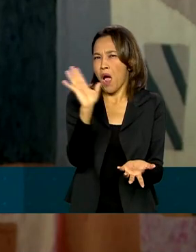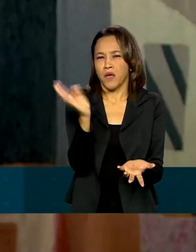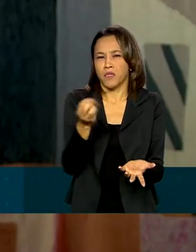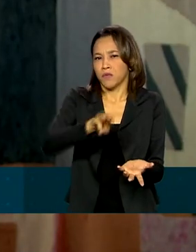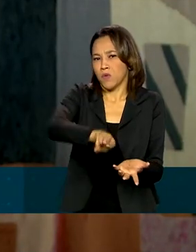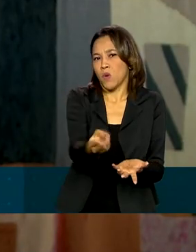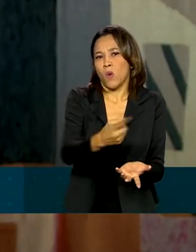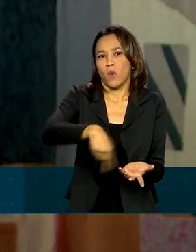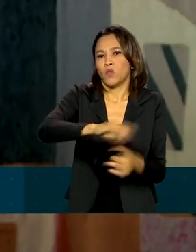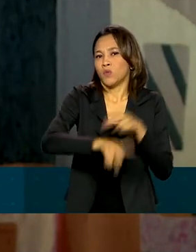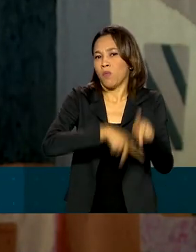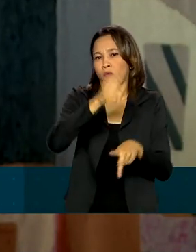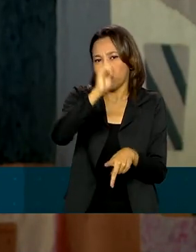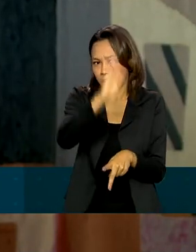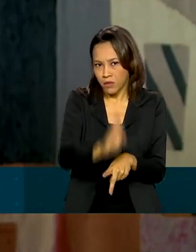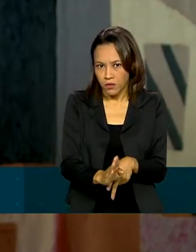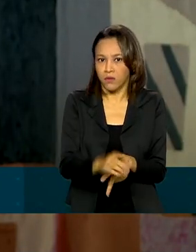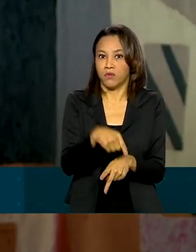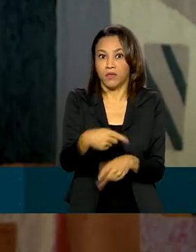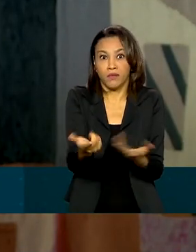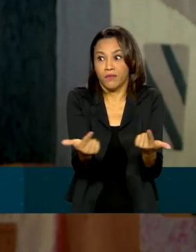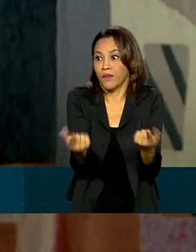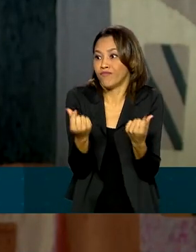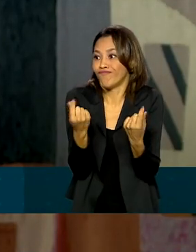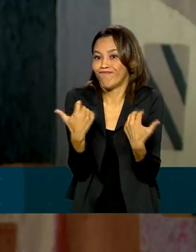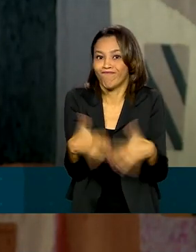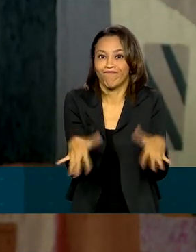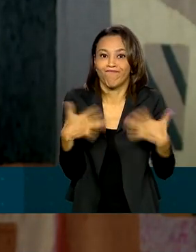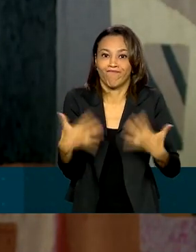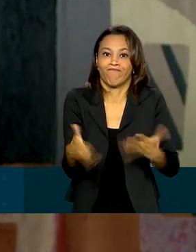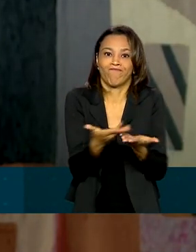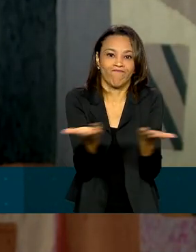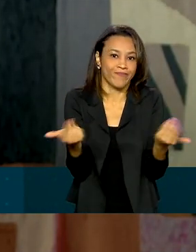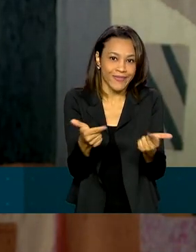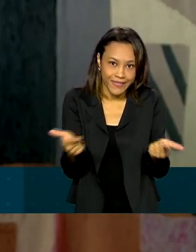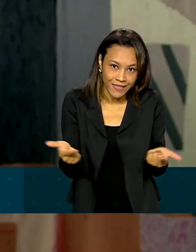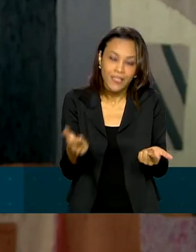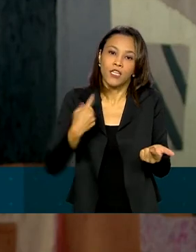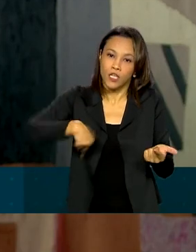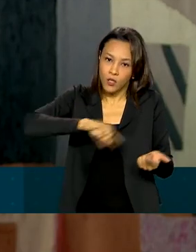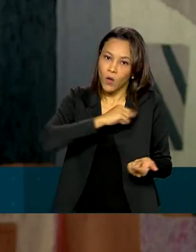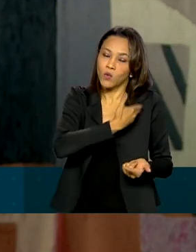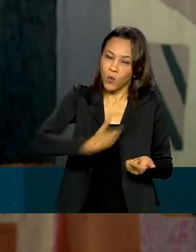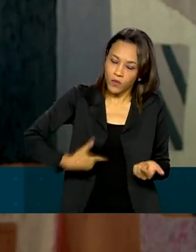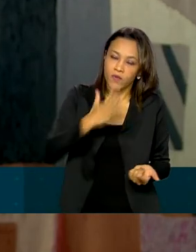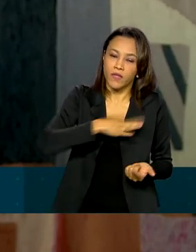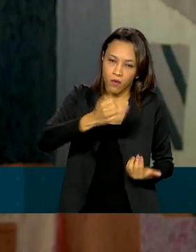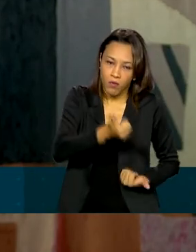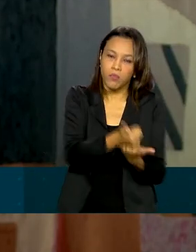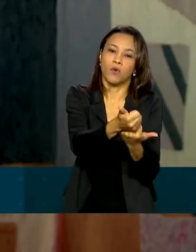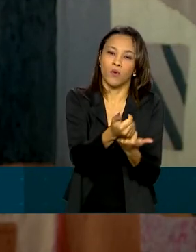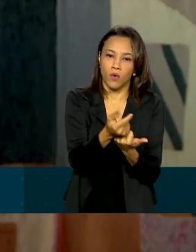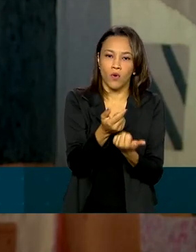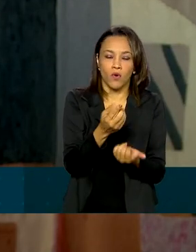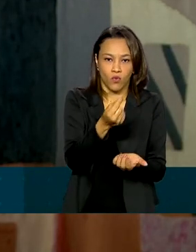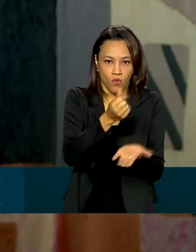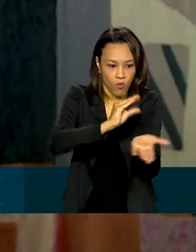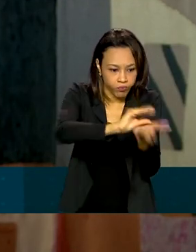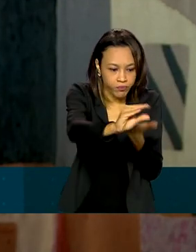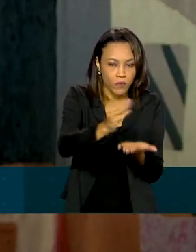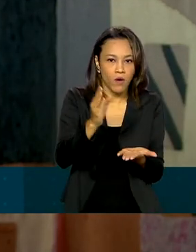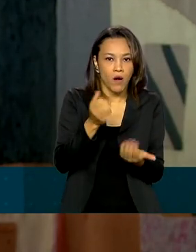milhões de brasileiros, de repente, sem meios de viver, e que nós ajudamos, o governo federal, e